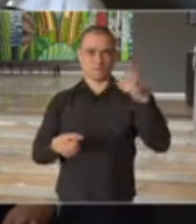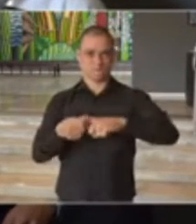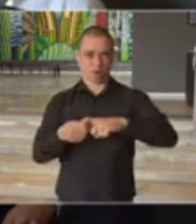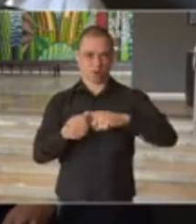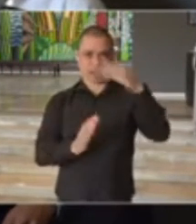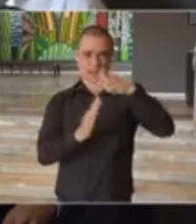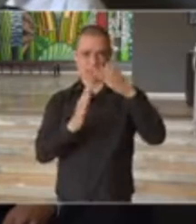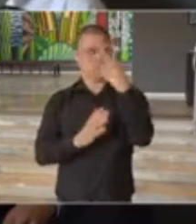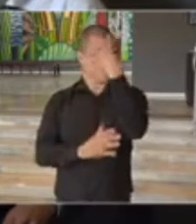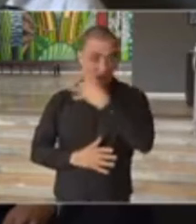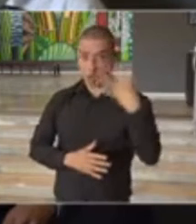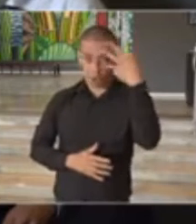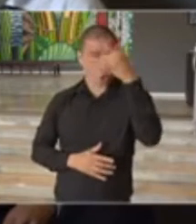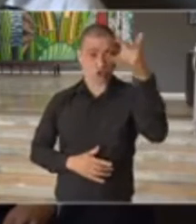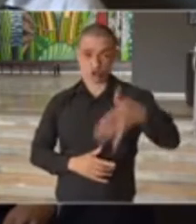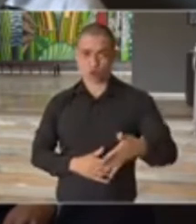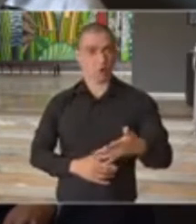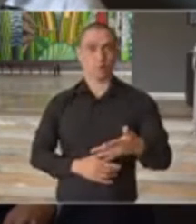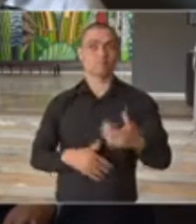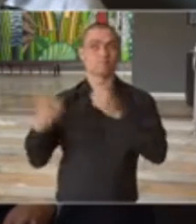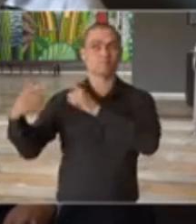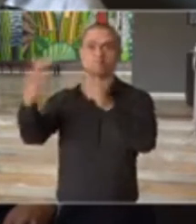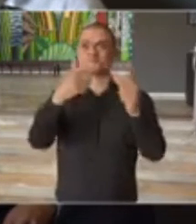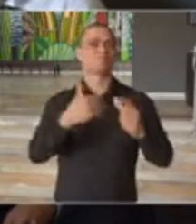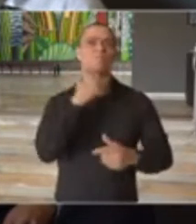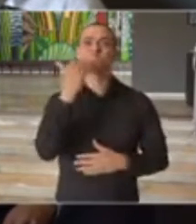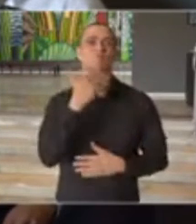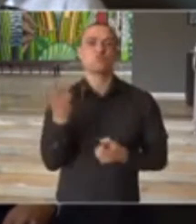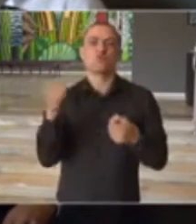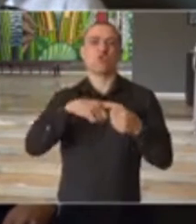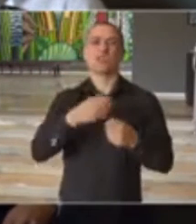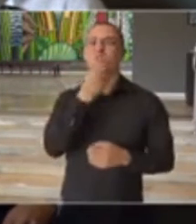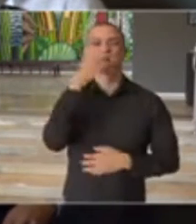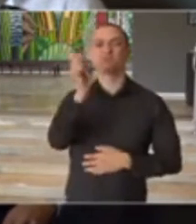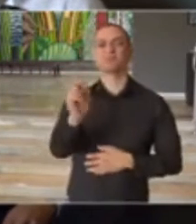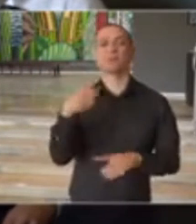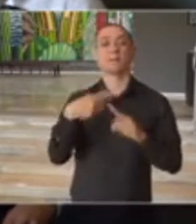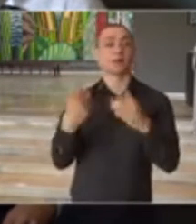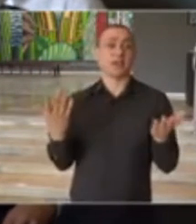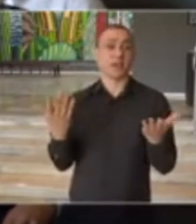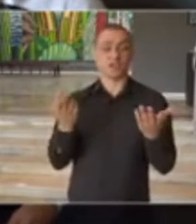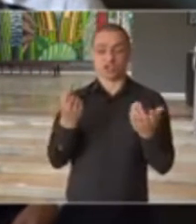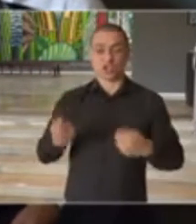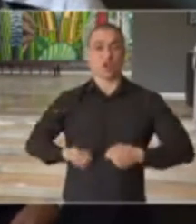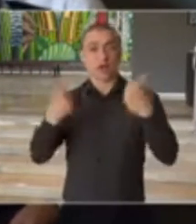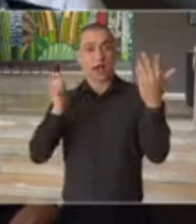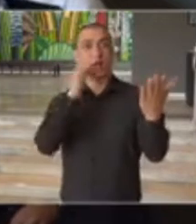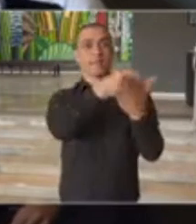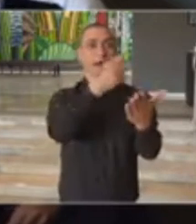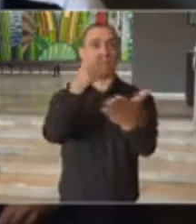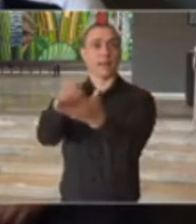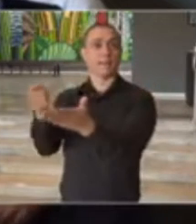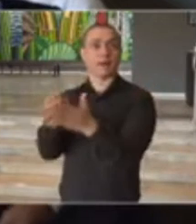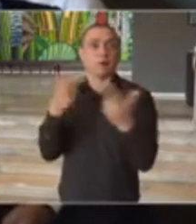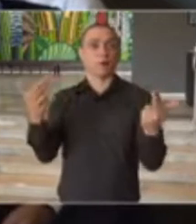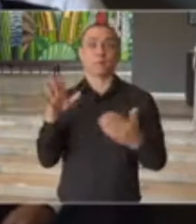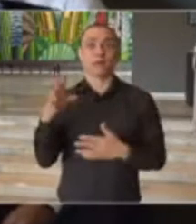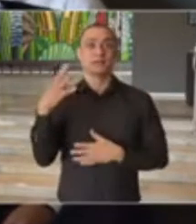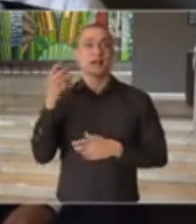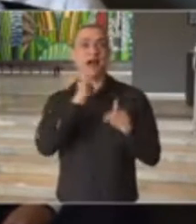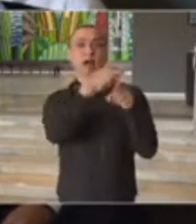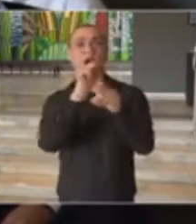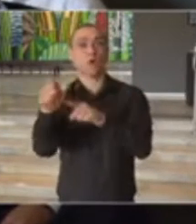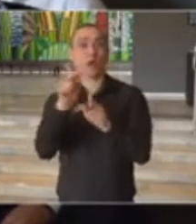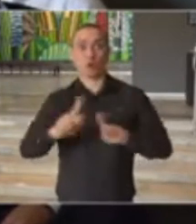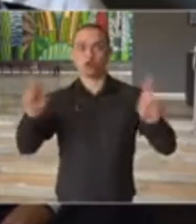limitado a quatro horas por dia, em alguns casos, não vale a pena voltar, porque ele vai ter contas a serem pagas, aluguel de